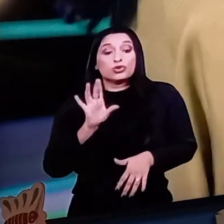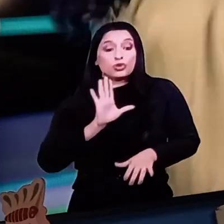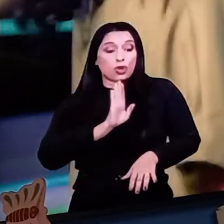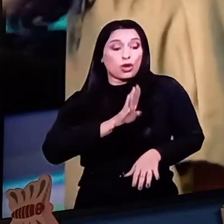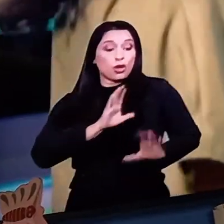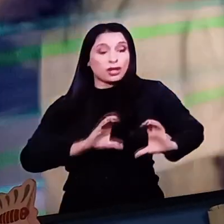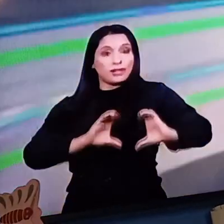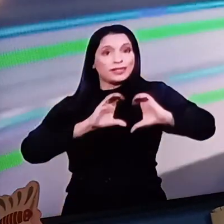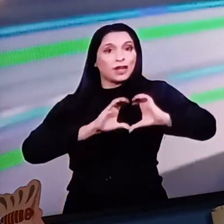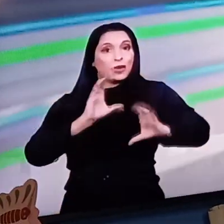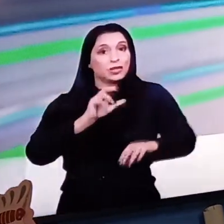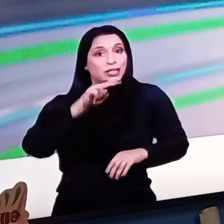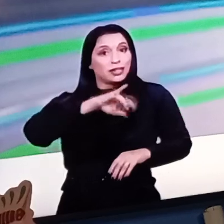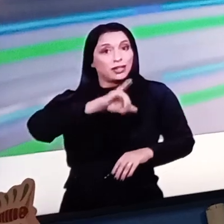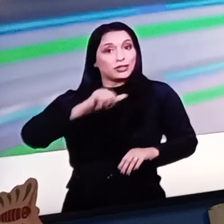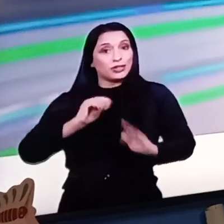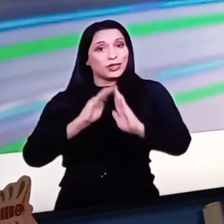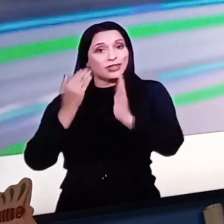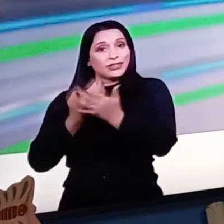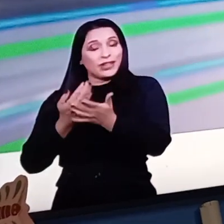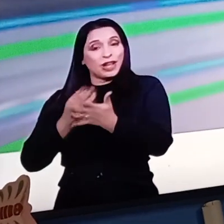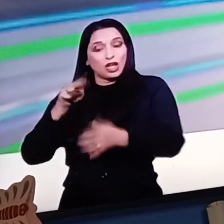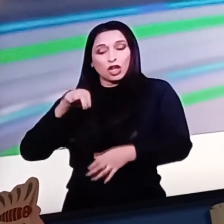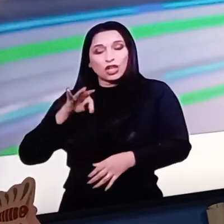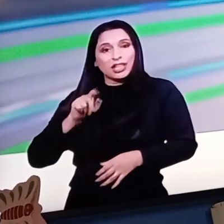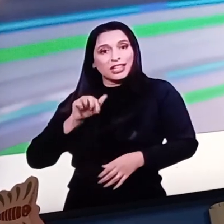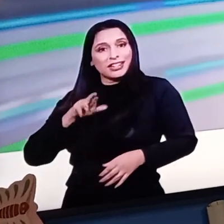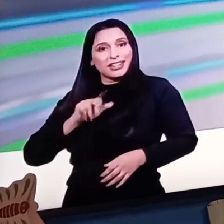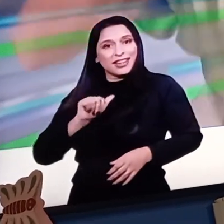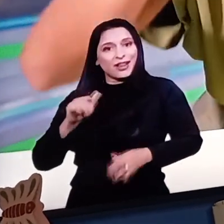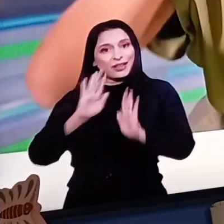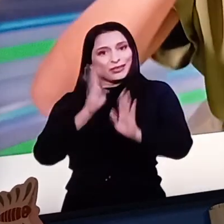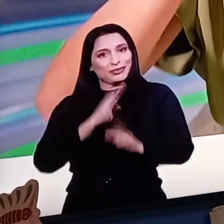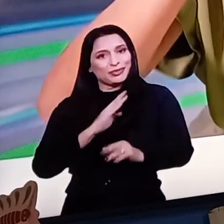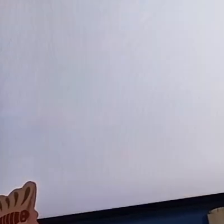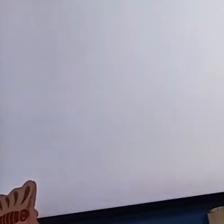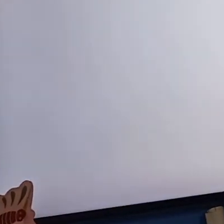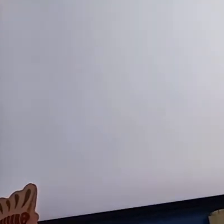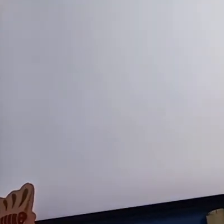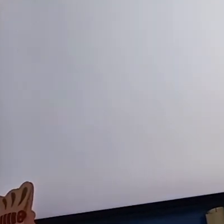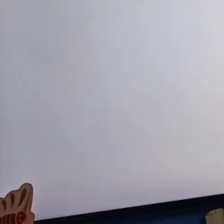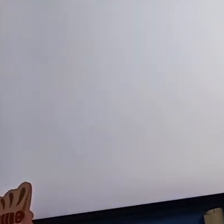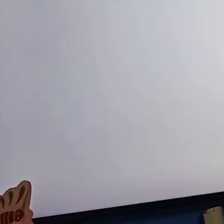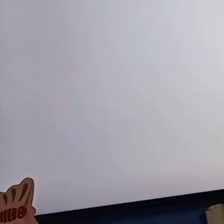só coração. Uma campanha do Conselho Nacional de Justiça e do Colégio Botalhau do Brasil.